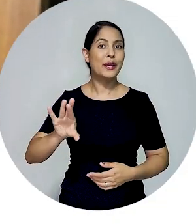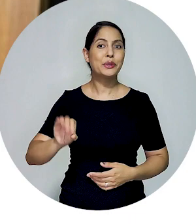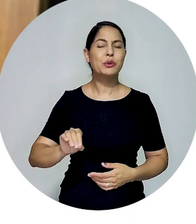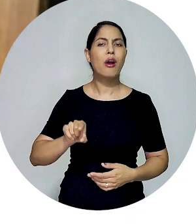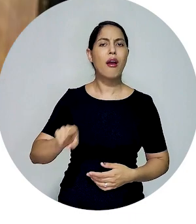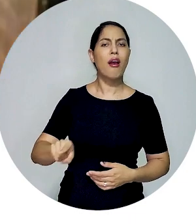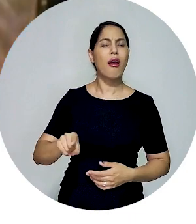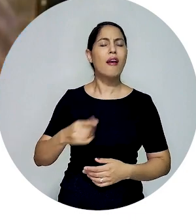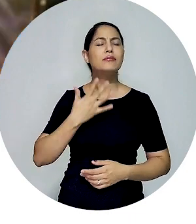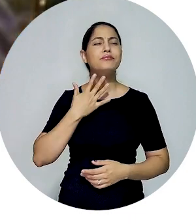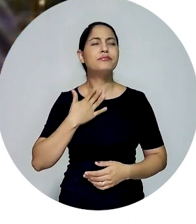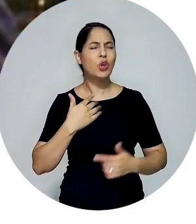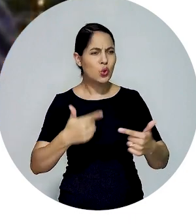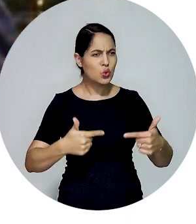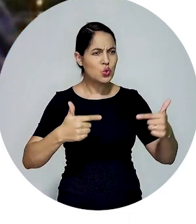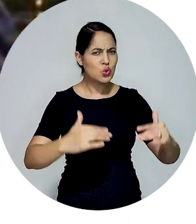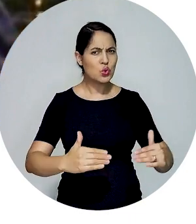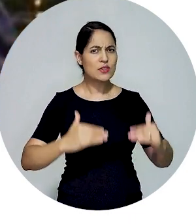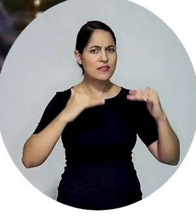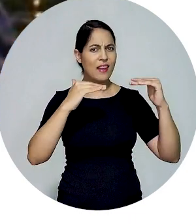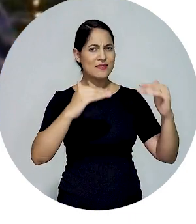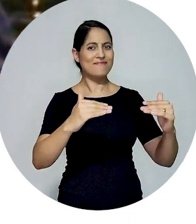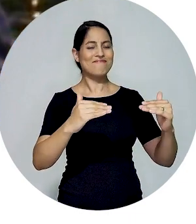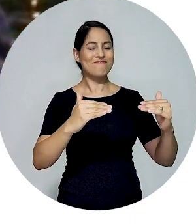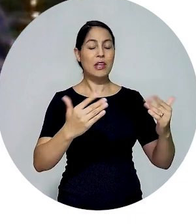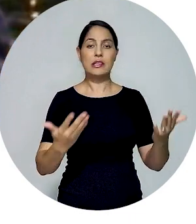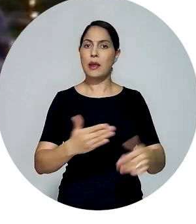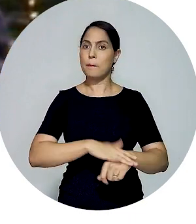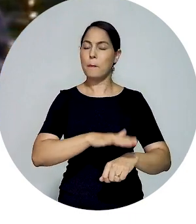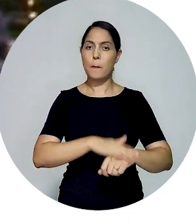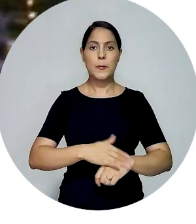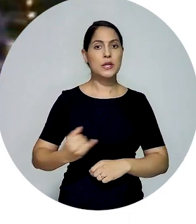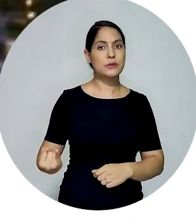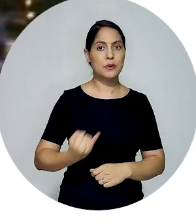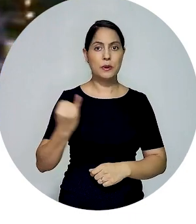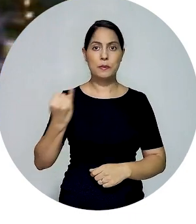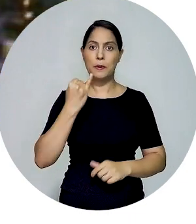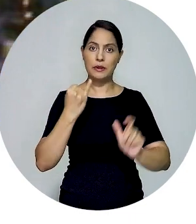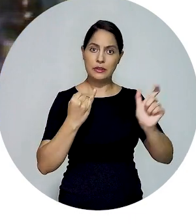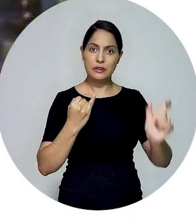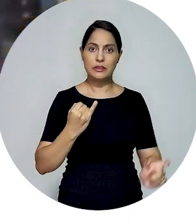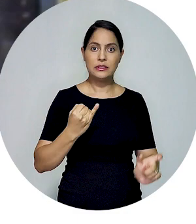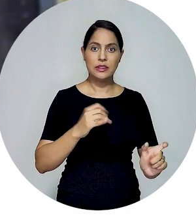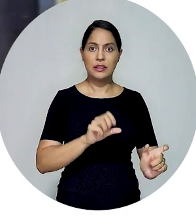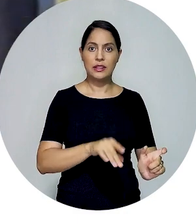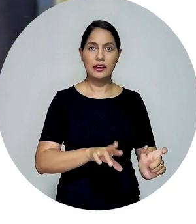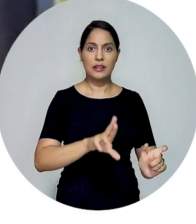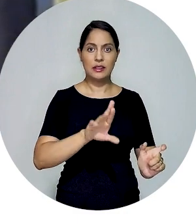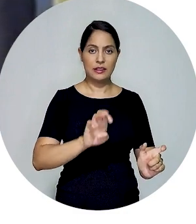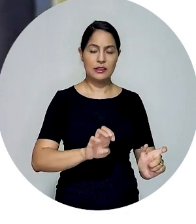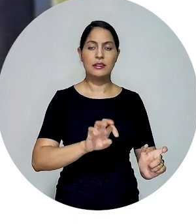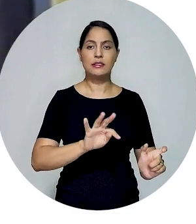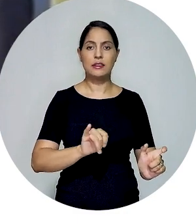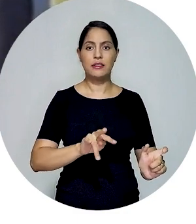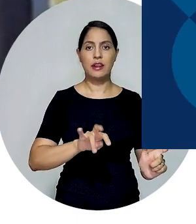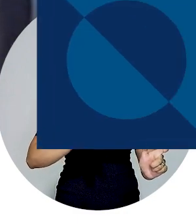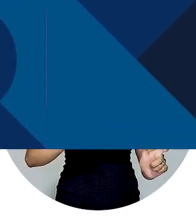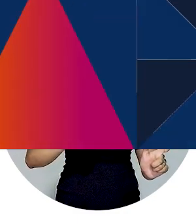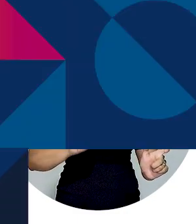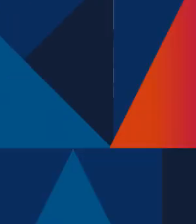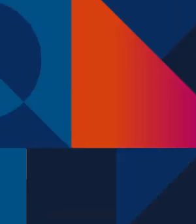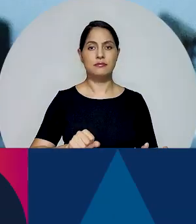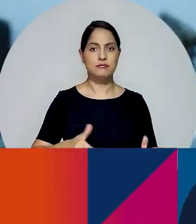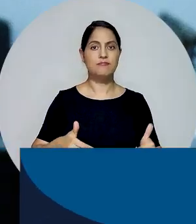Brasil, Beto Simonetti, desejou sucesso ao novo ministro e destacou a importância do momento em que Tavares se integra ao